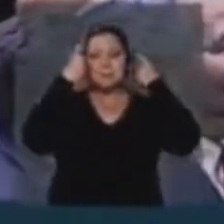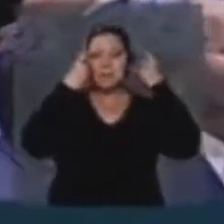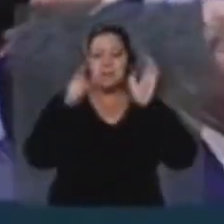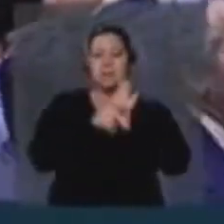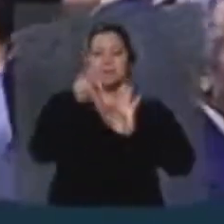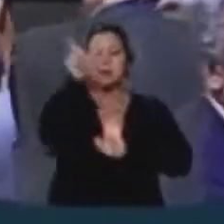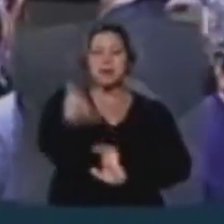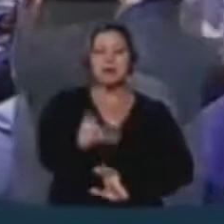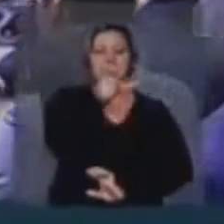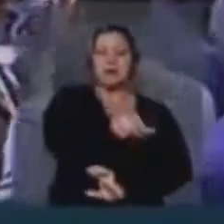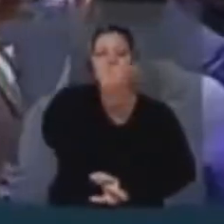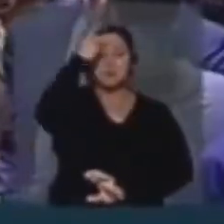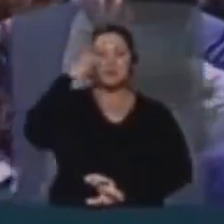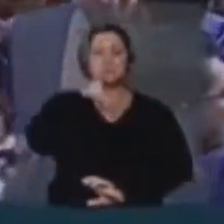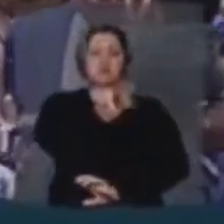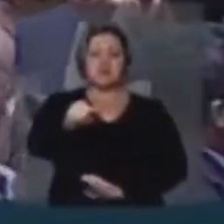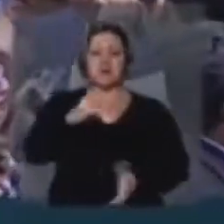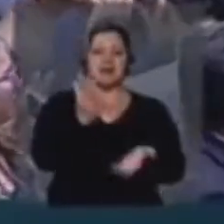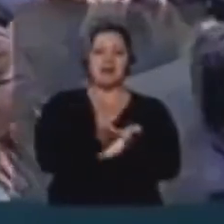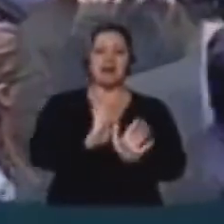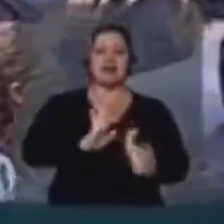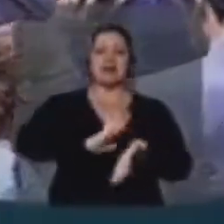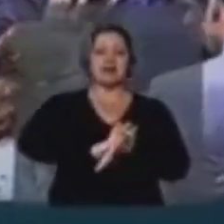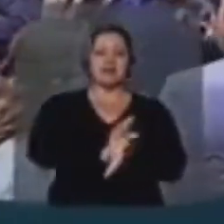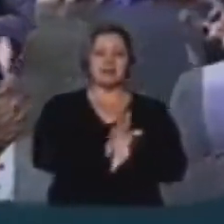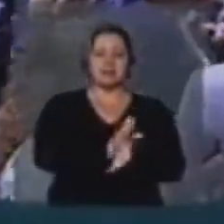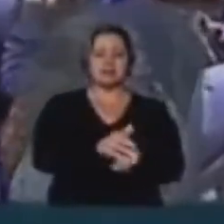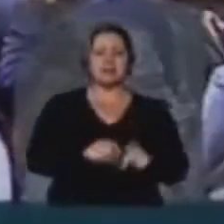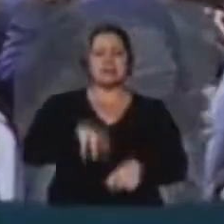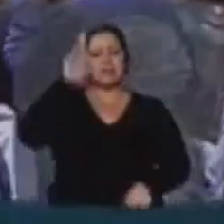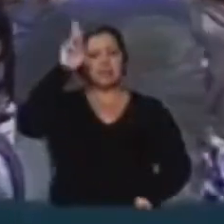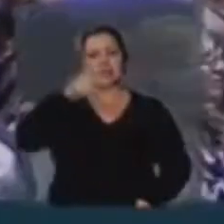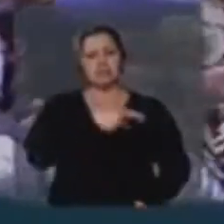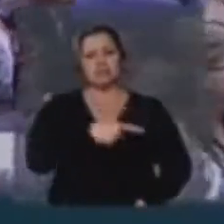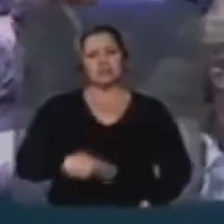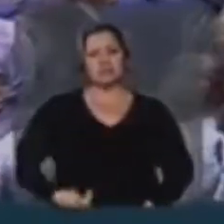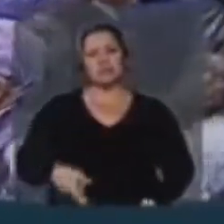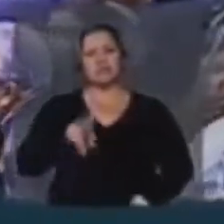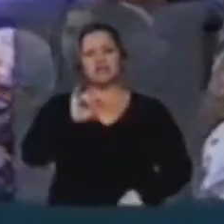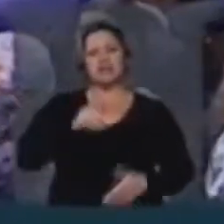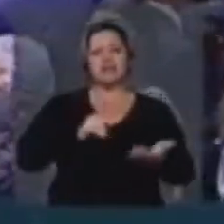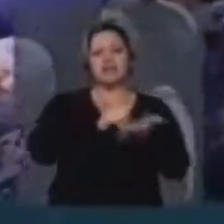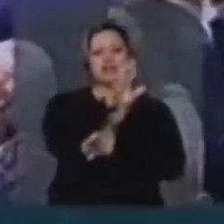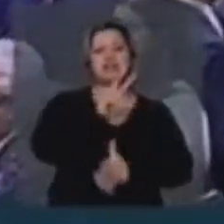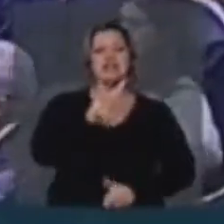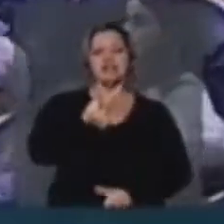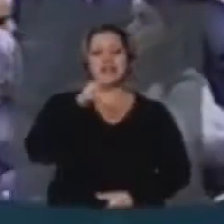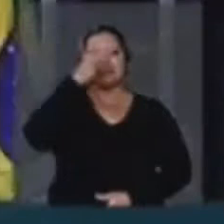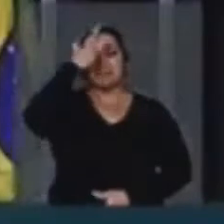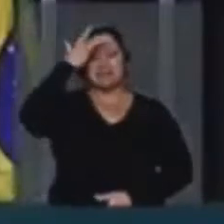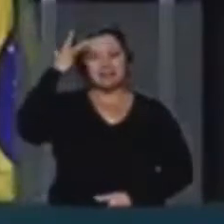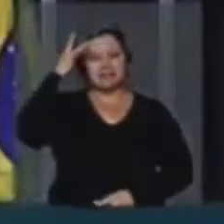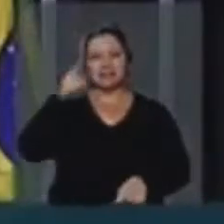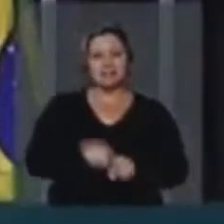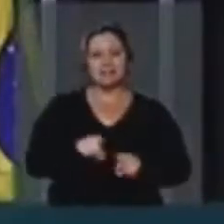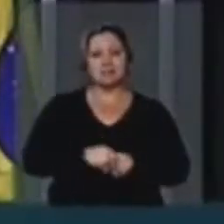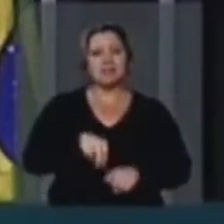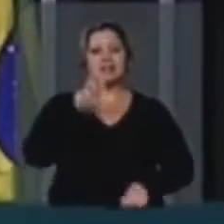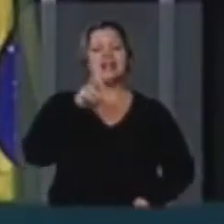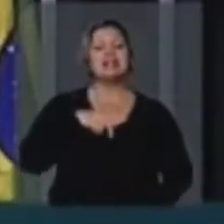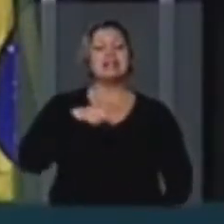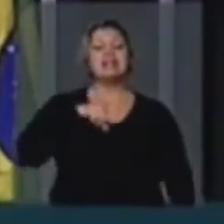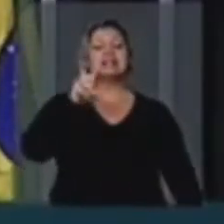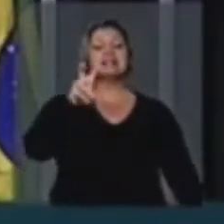humana O racismo deixará de existir Seu presidente, eu vou ter que demitir dois funcionários do meu gabinete Um tem cinco filhos